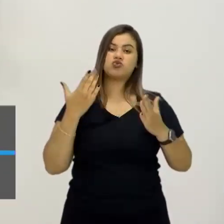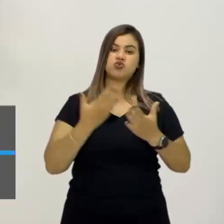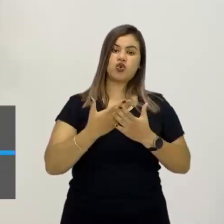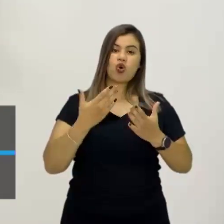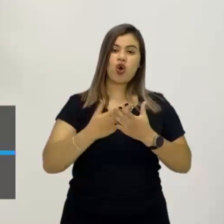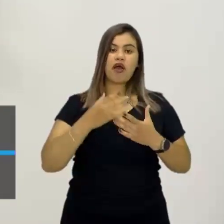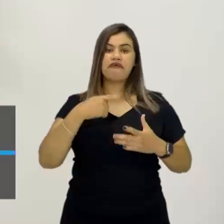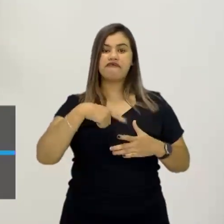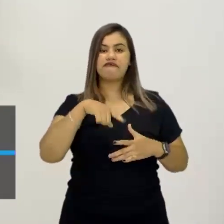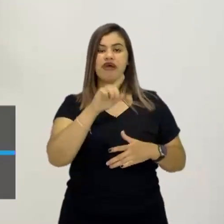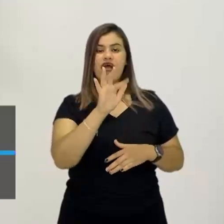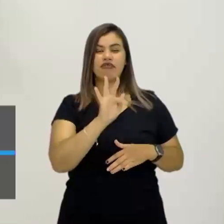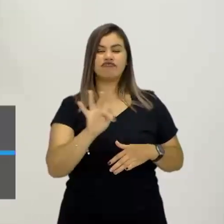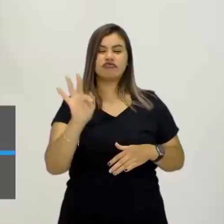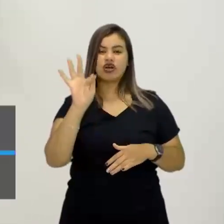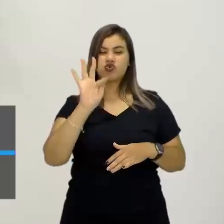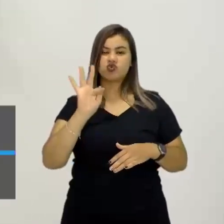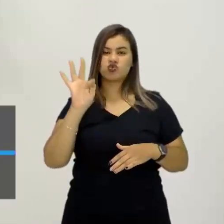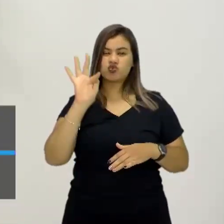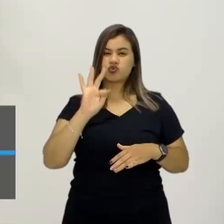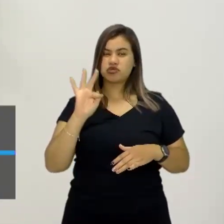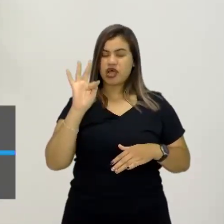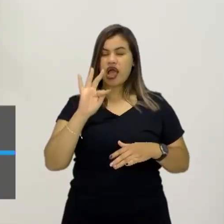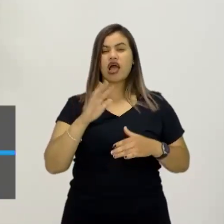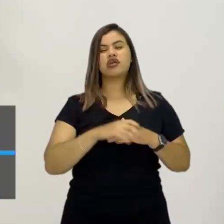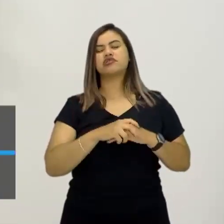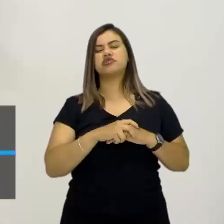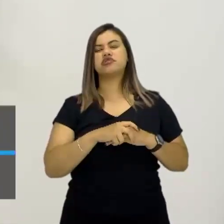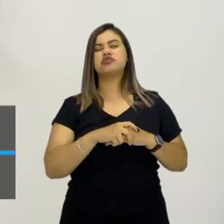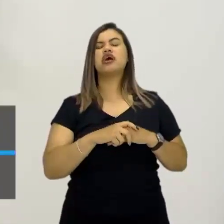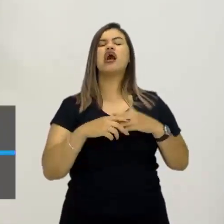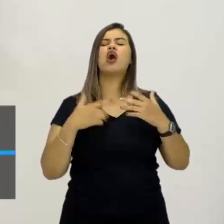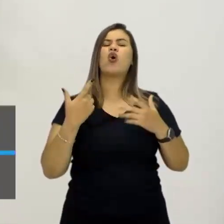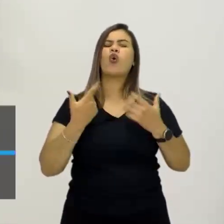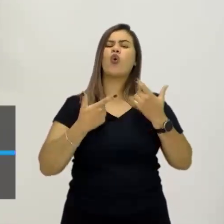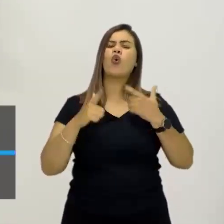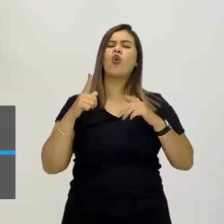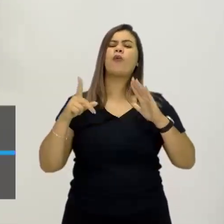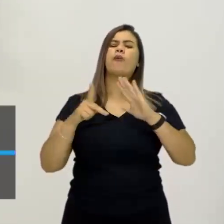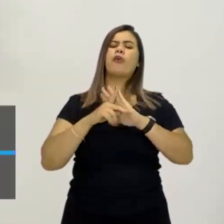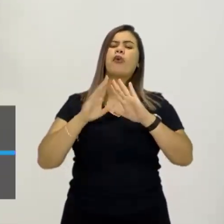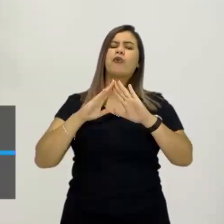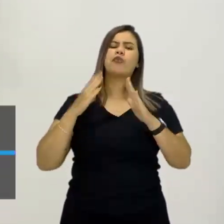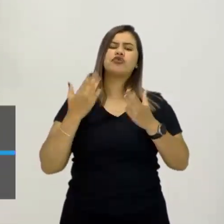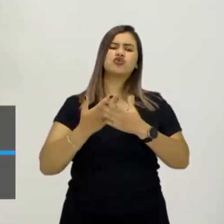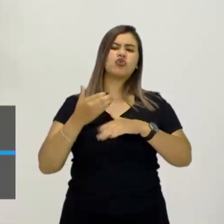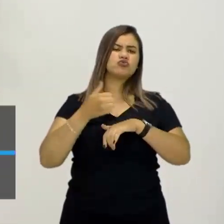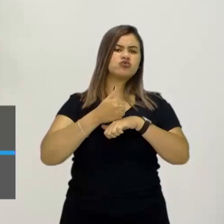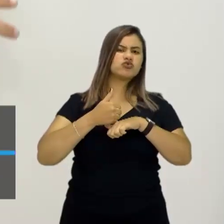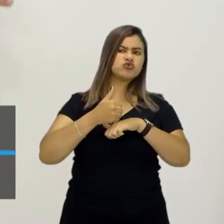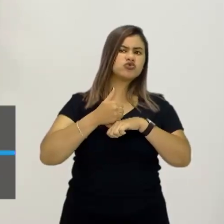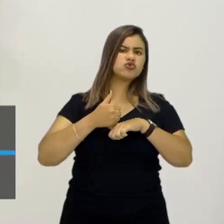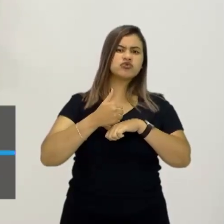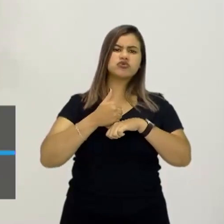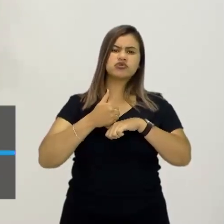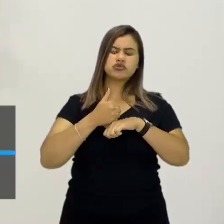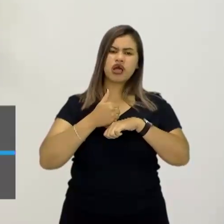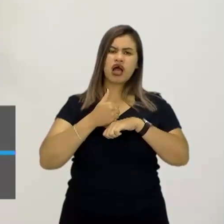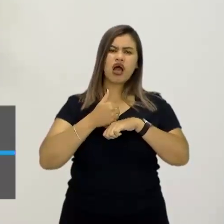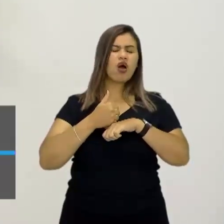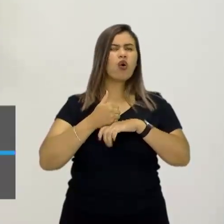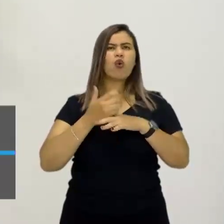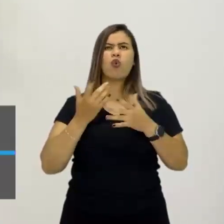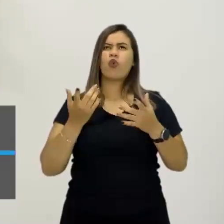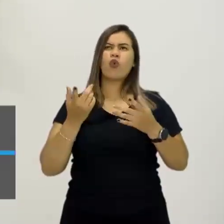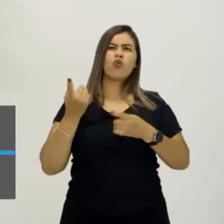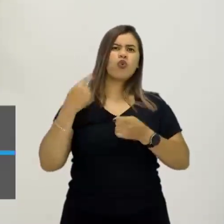determinadas profissões. Outras pessoas saem da escola e não vão para essas mesmas carreiras, e não têm o mesmo sucesso